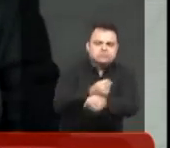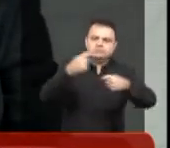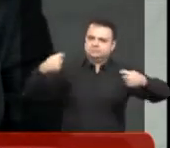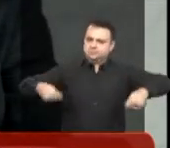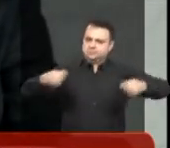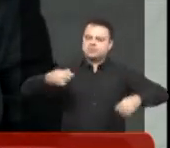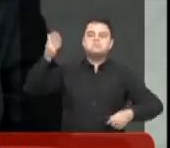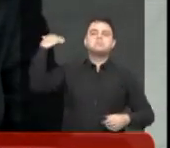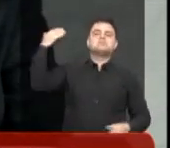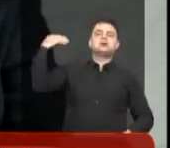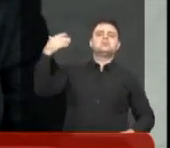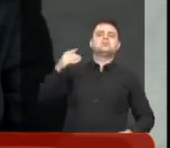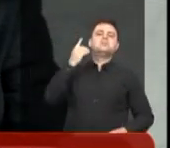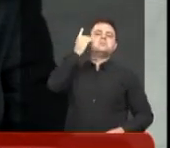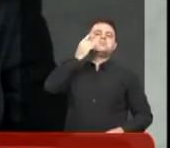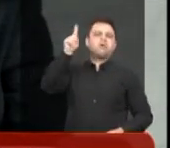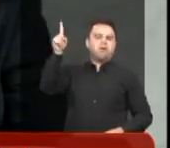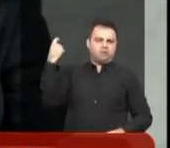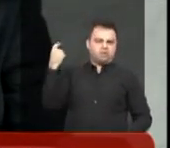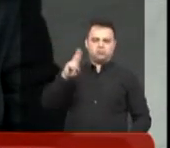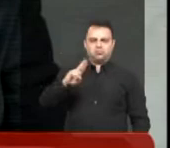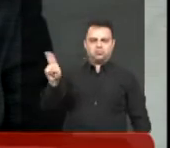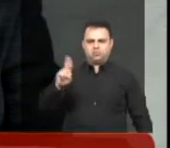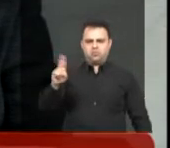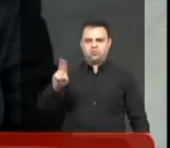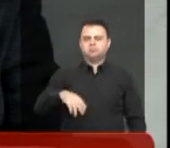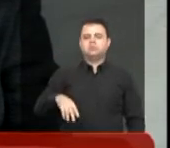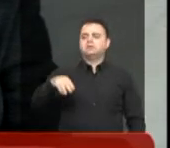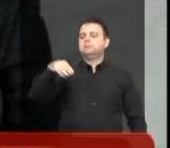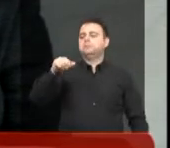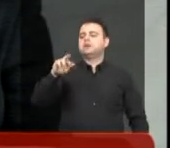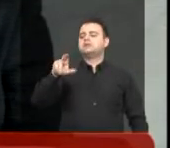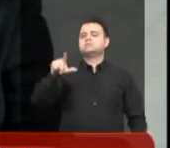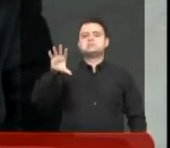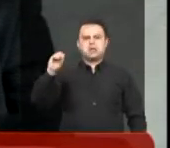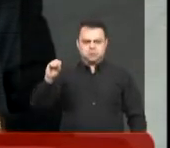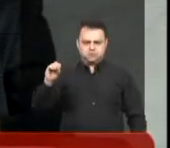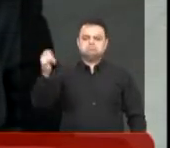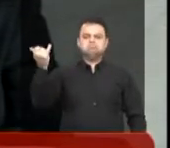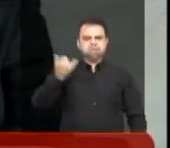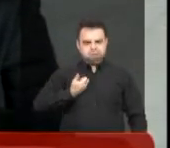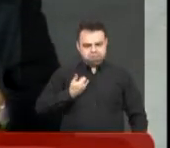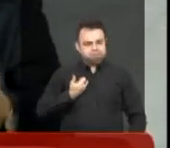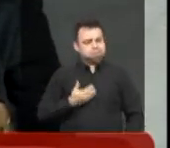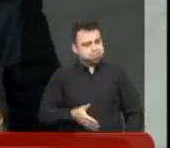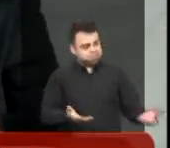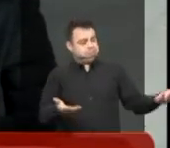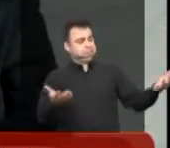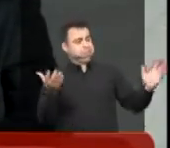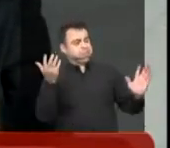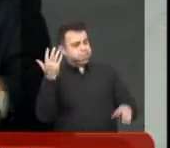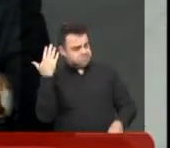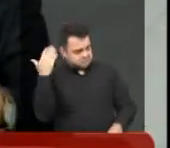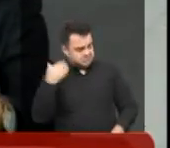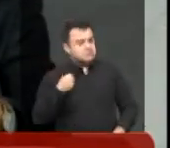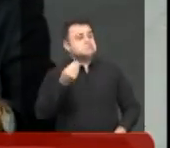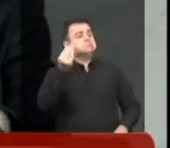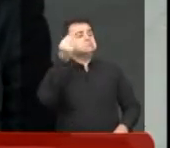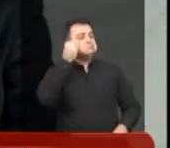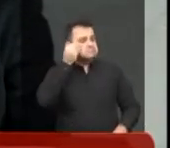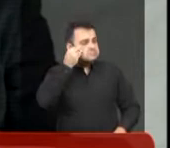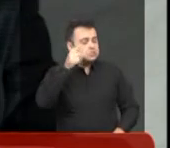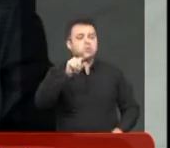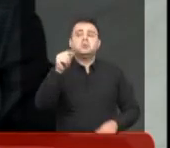assunto, o ex-deputado Marcelo Gonçalves me ligou para me cumprimentar, porque ele, como deputado, também havia tentado, chegou a